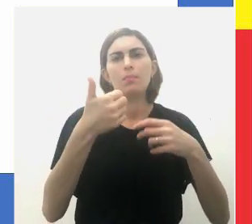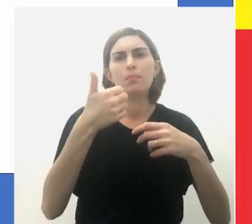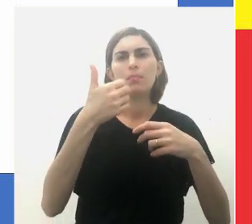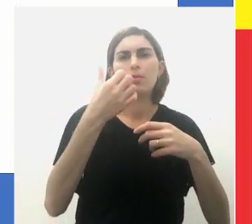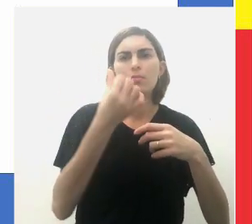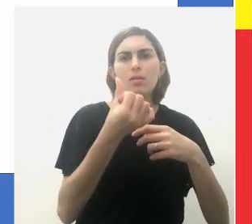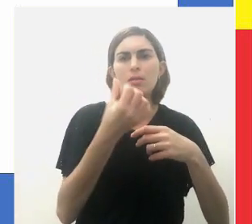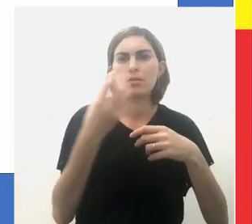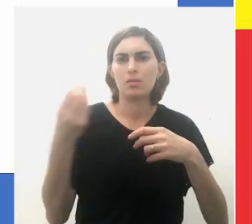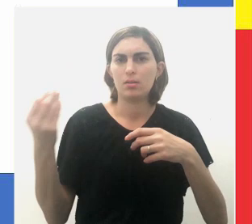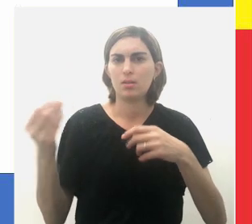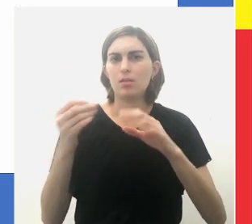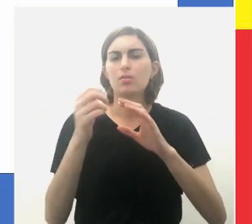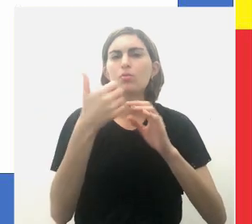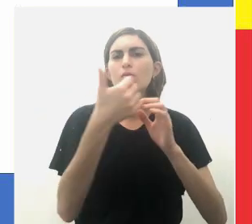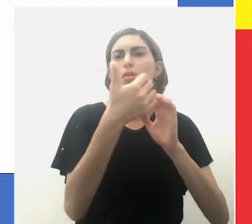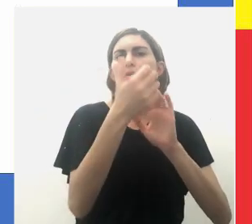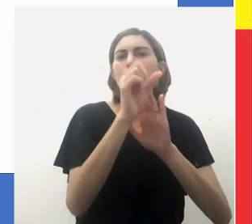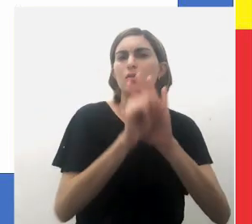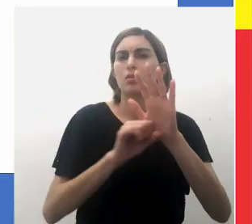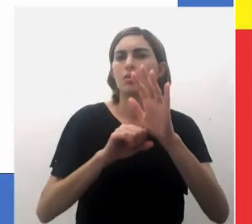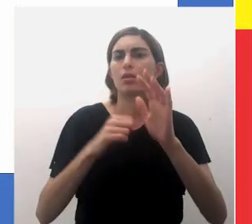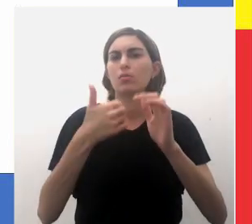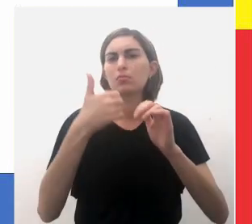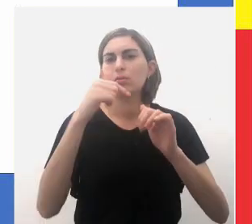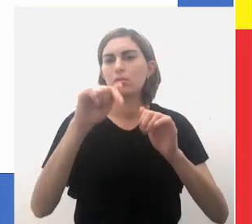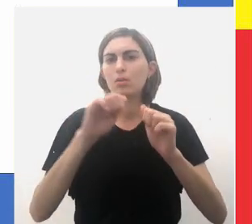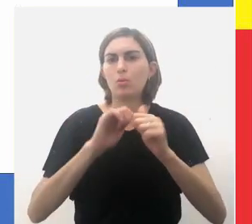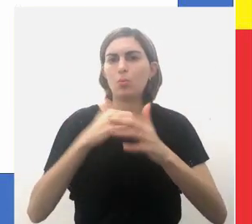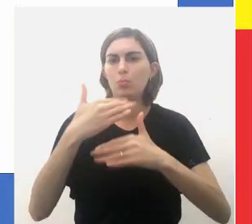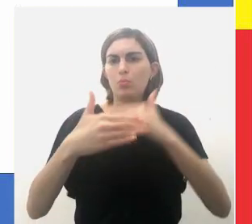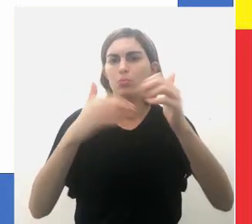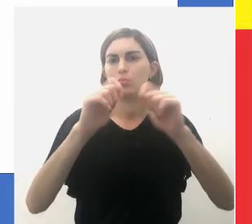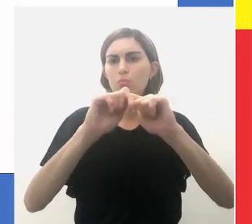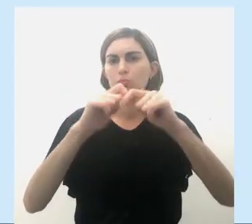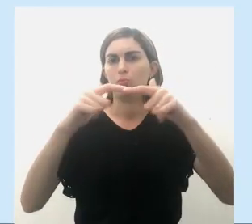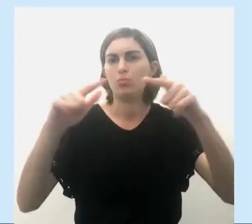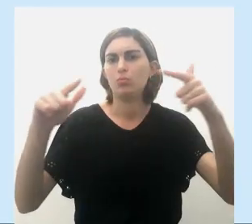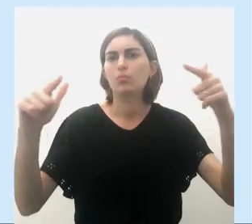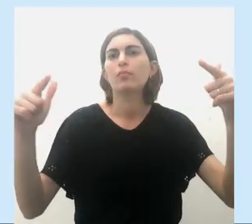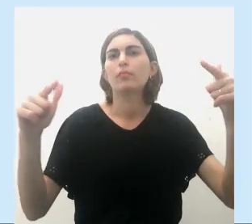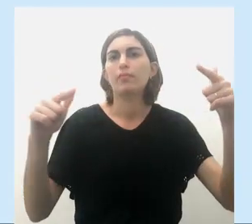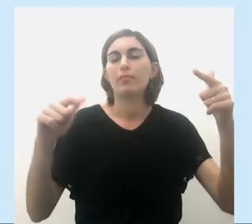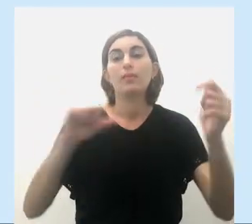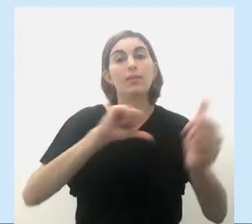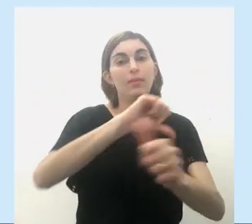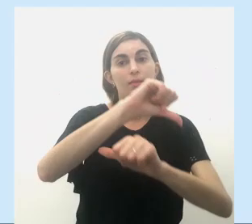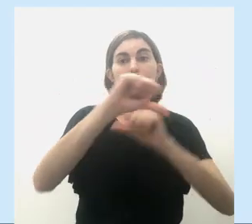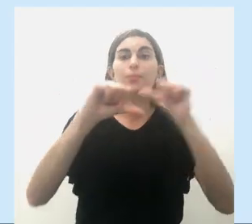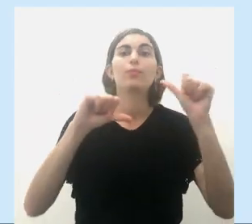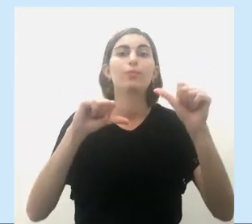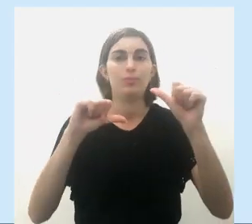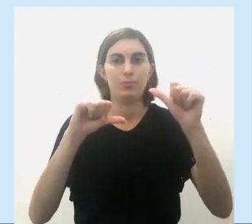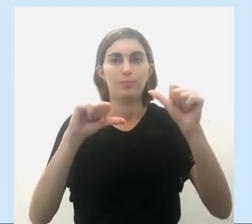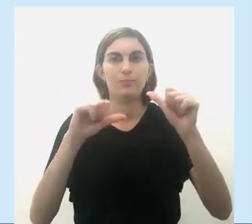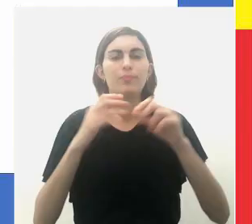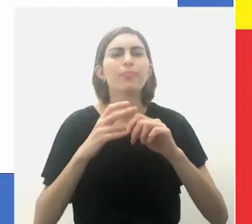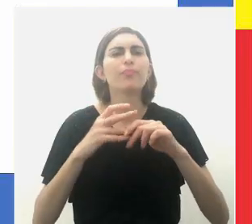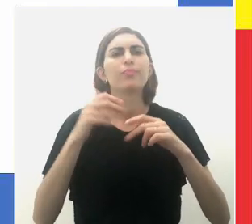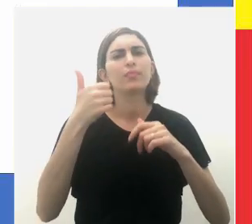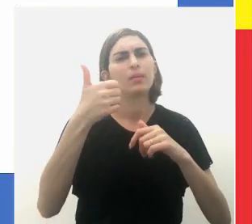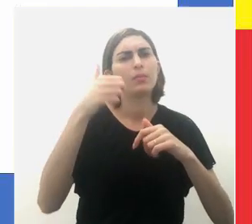1600, no início do século XVII, a proporção se inverteu. a proporção se inverteu.